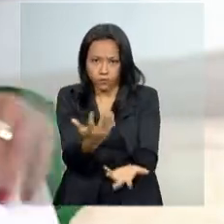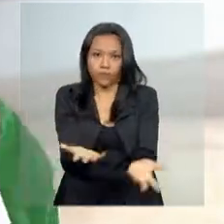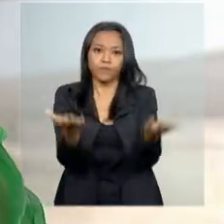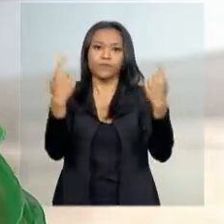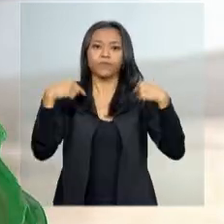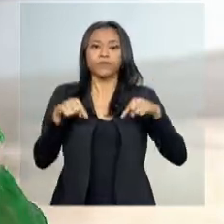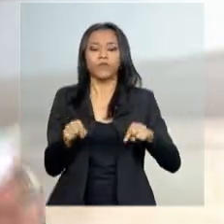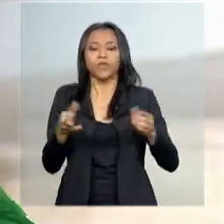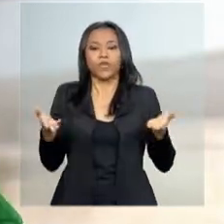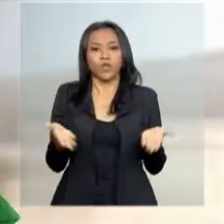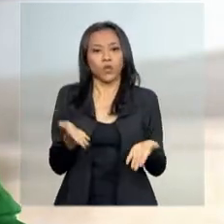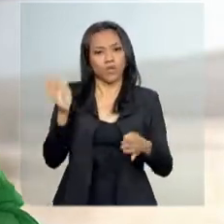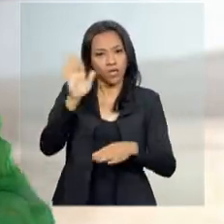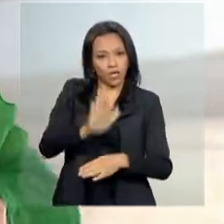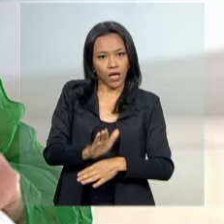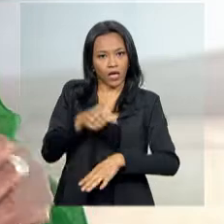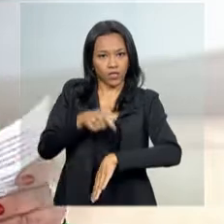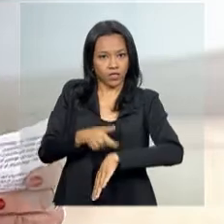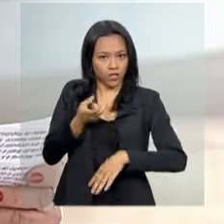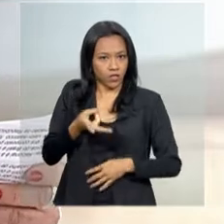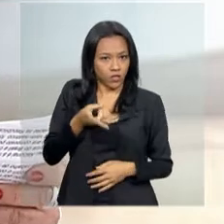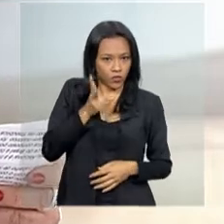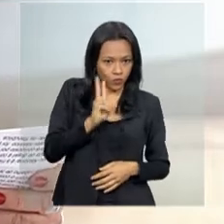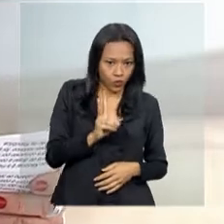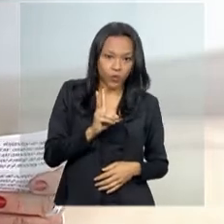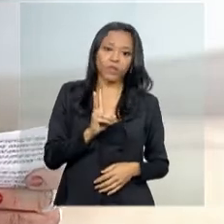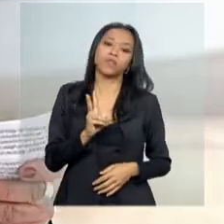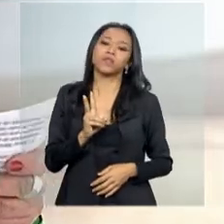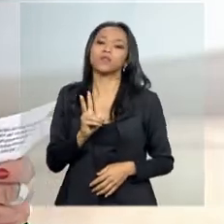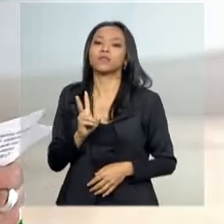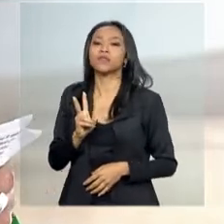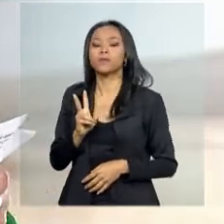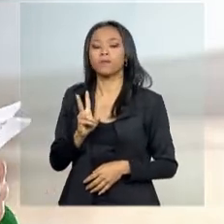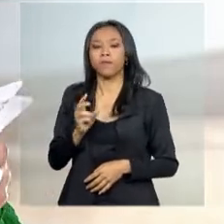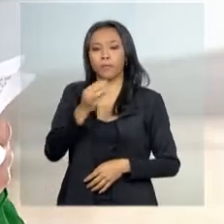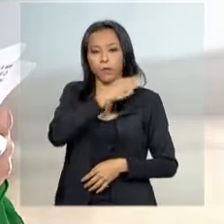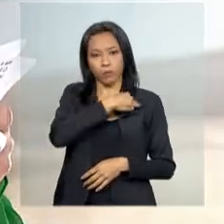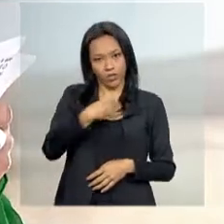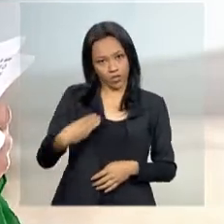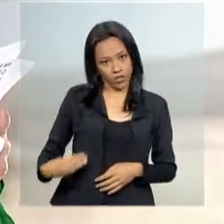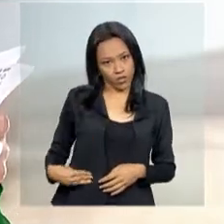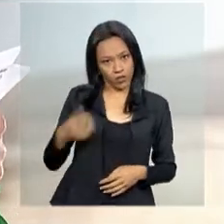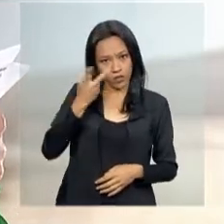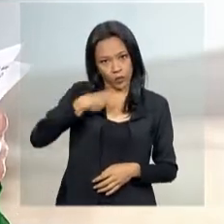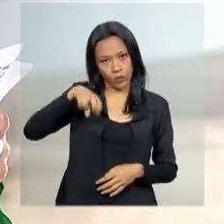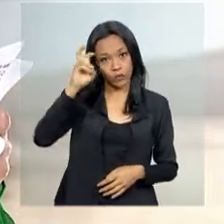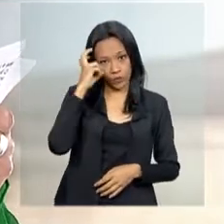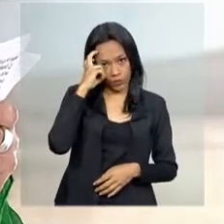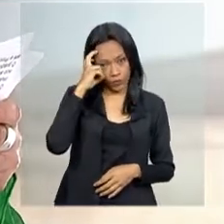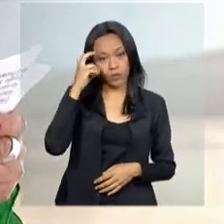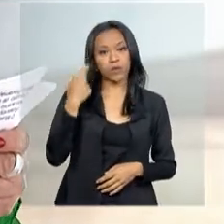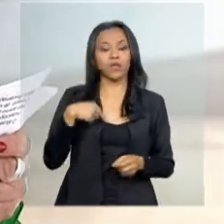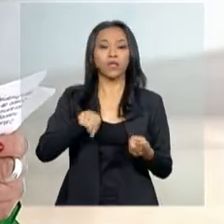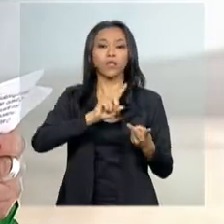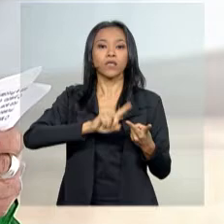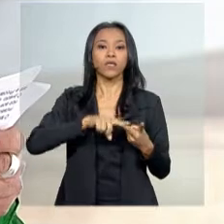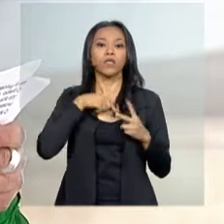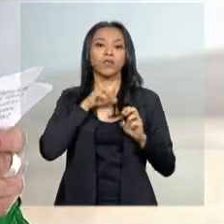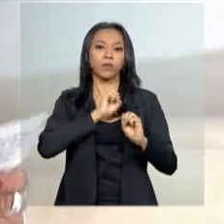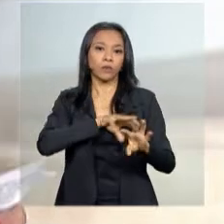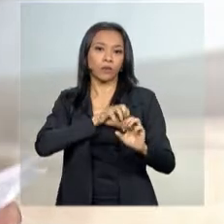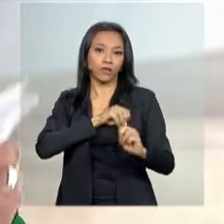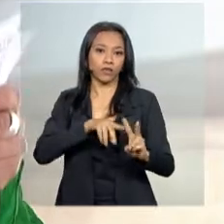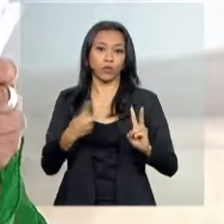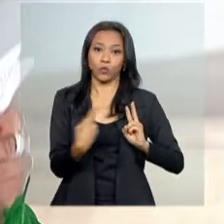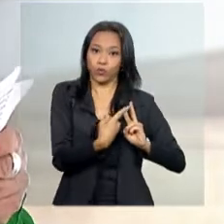hoje à tarde, a partir das 14 horas, o ministro Sérgio Sá, da Cultura e da Educação, Rosely Soares,